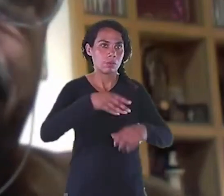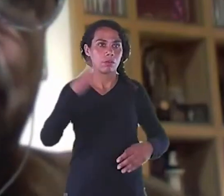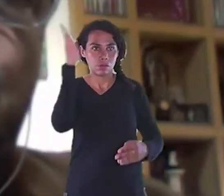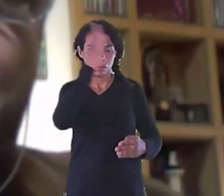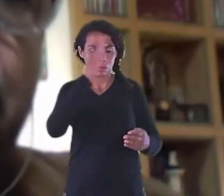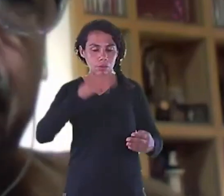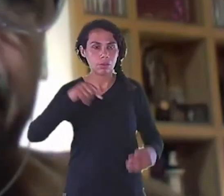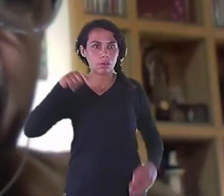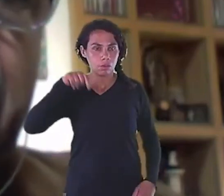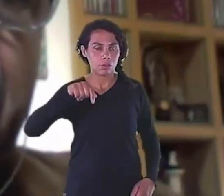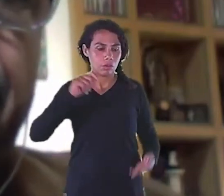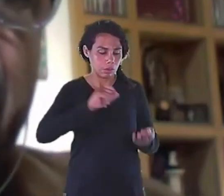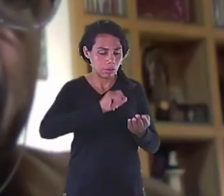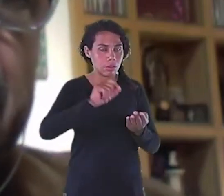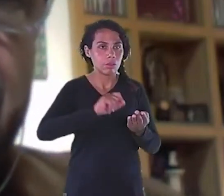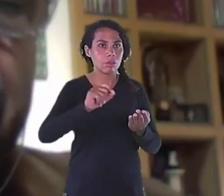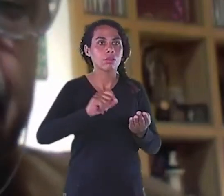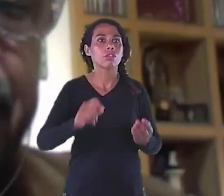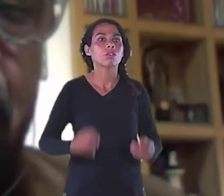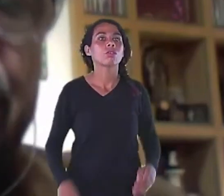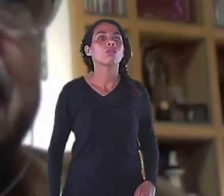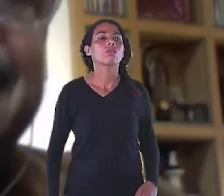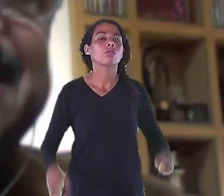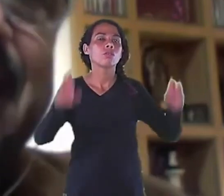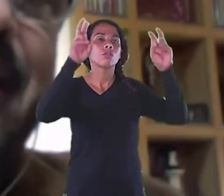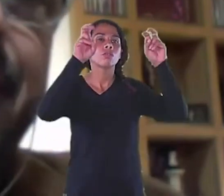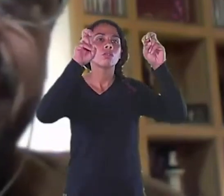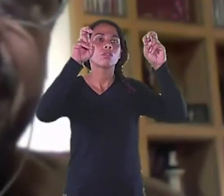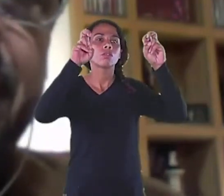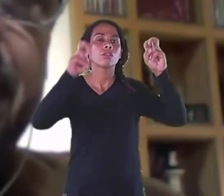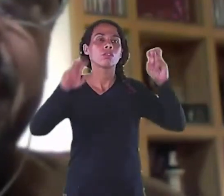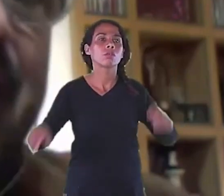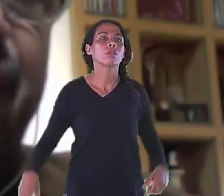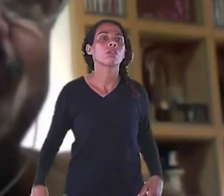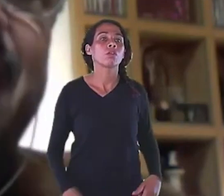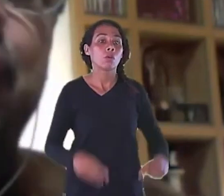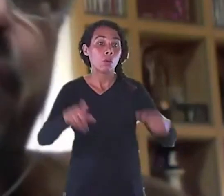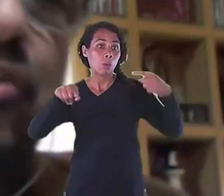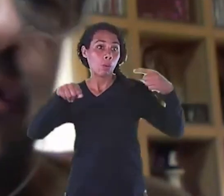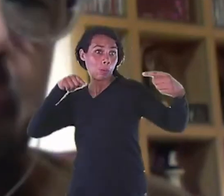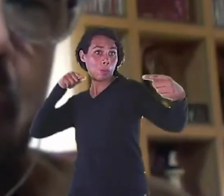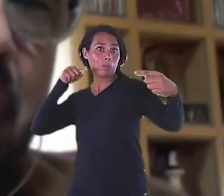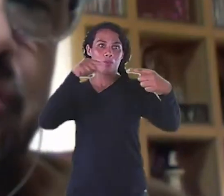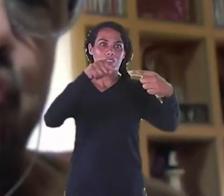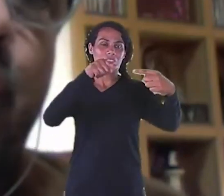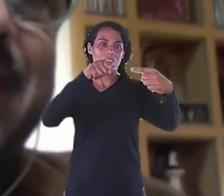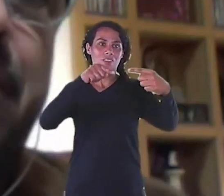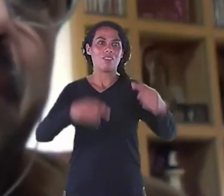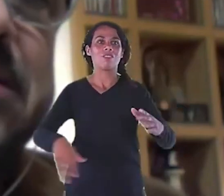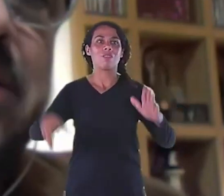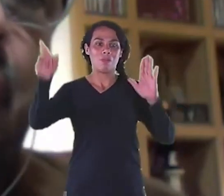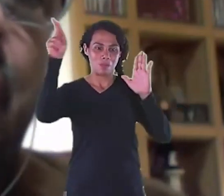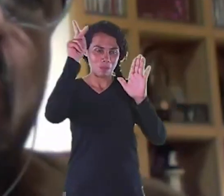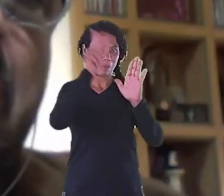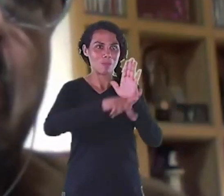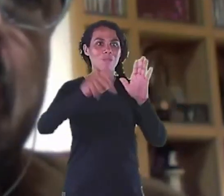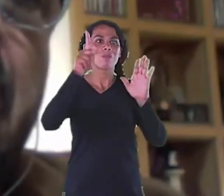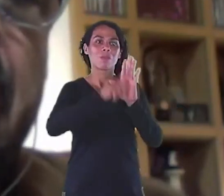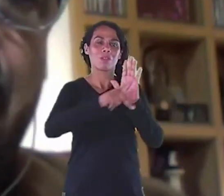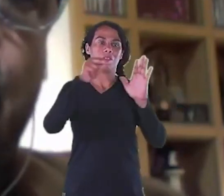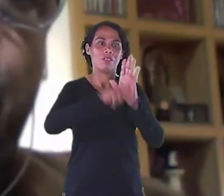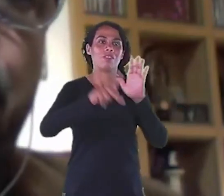modelo De projetual Para os designers Seguirem Que ele vai além Do projeto A gente começa A pensar